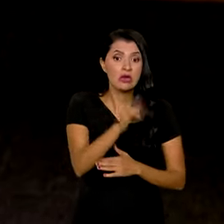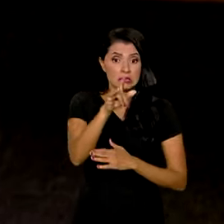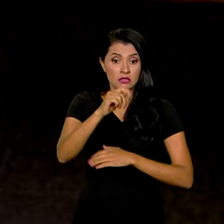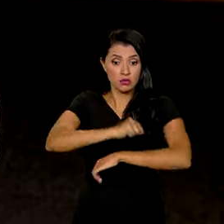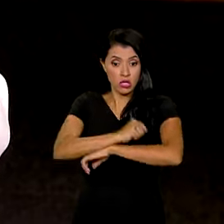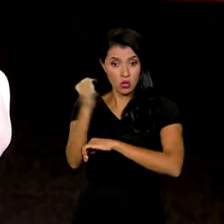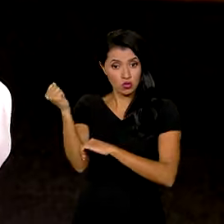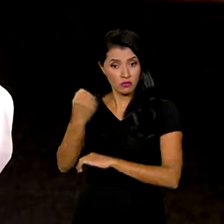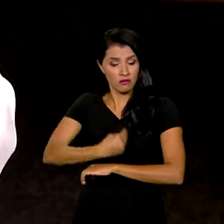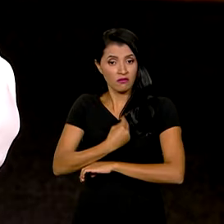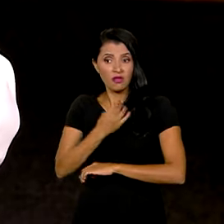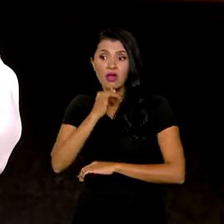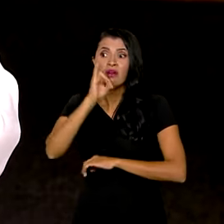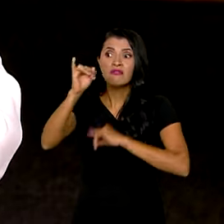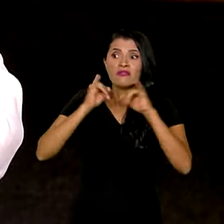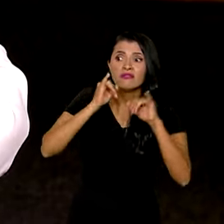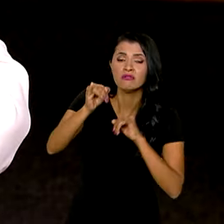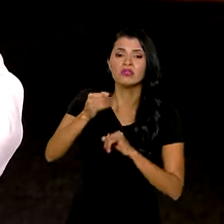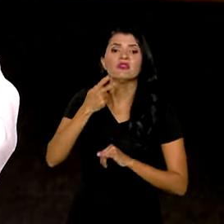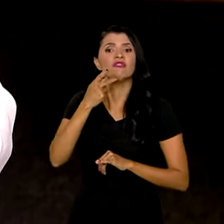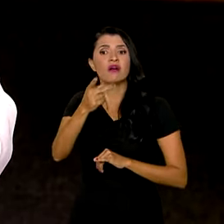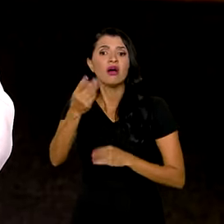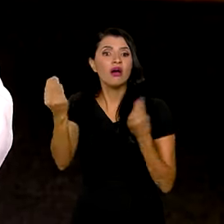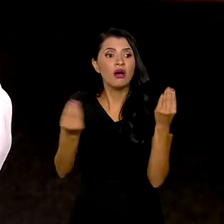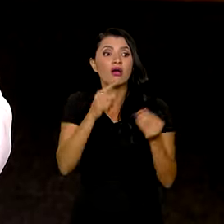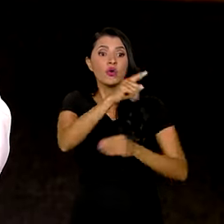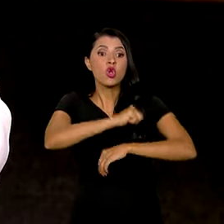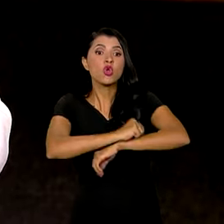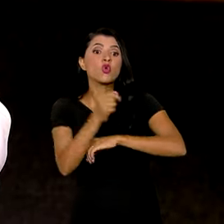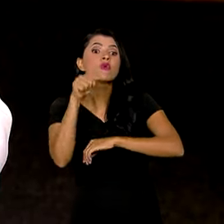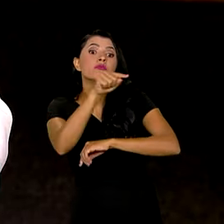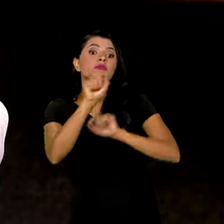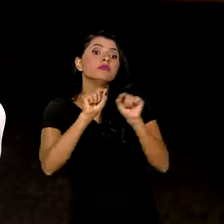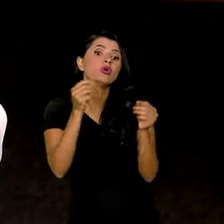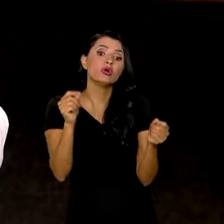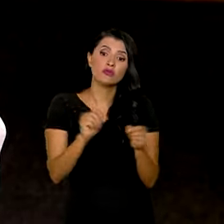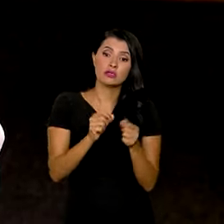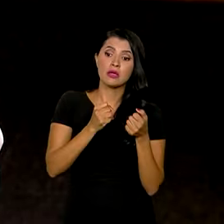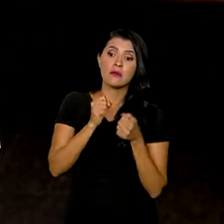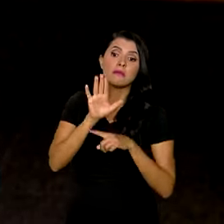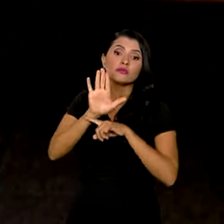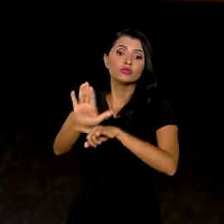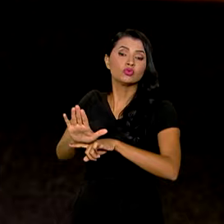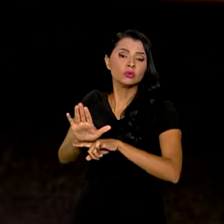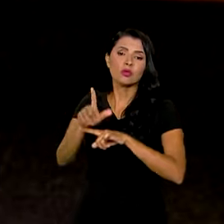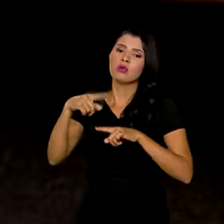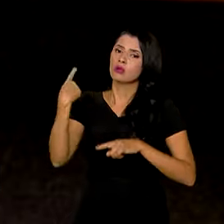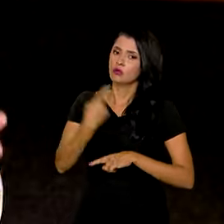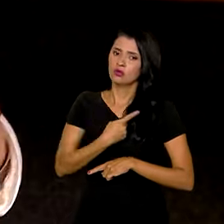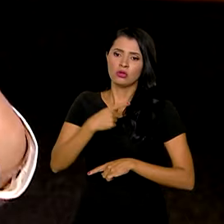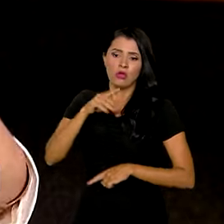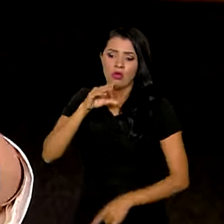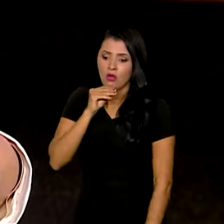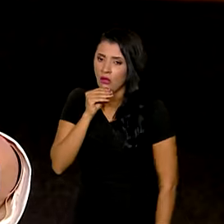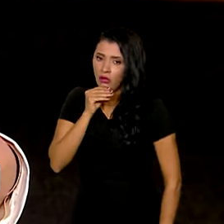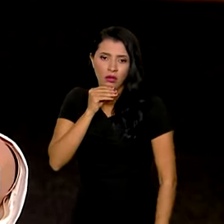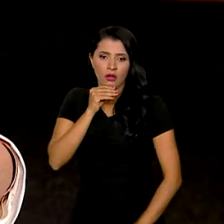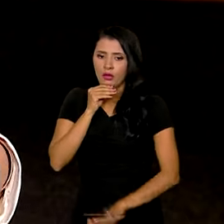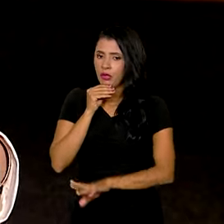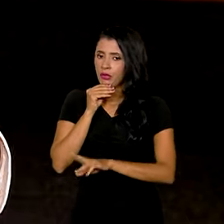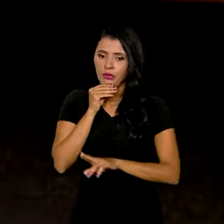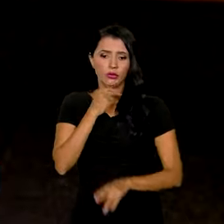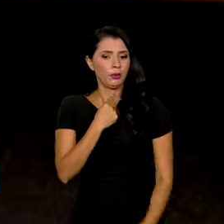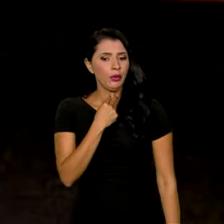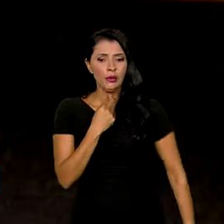condomínio, discute no condomínio, o que o condomínio pode fazer para ajudar. Mas nós não podemos é nos omitir,